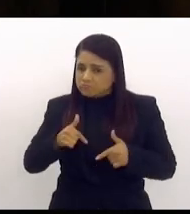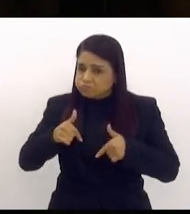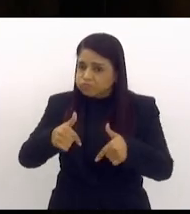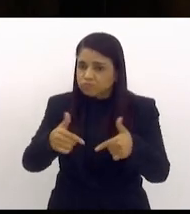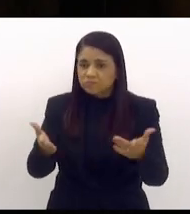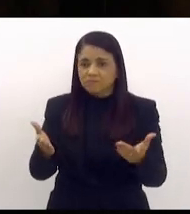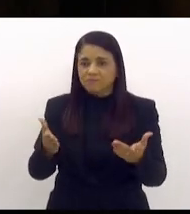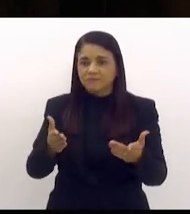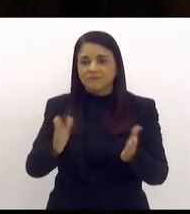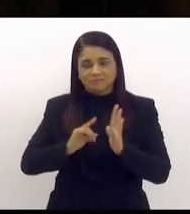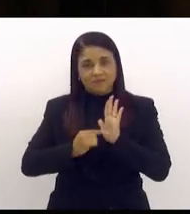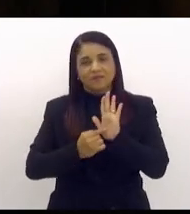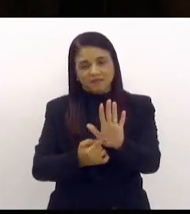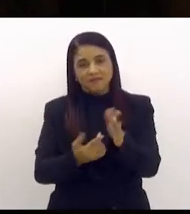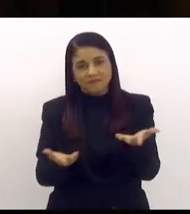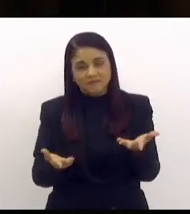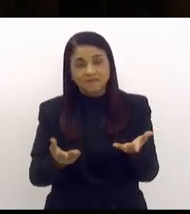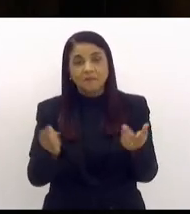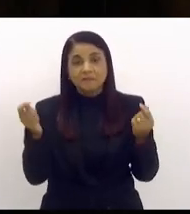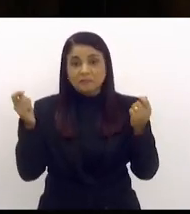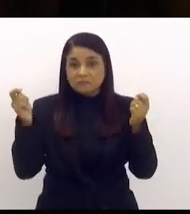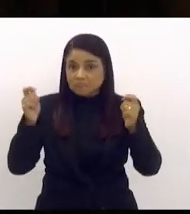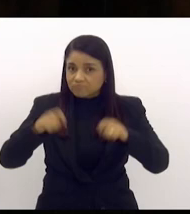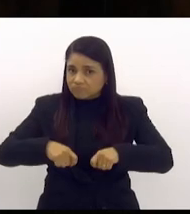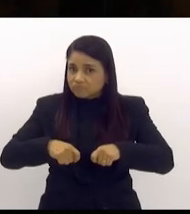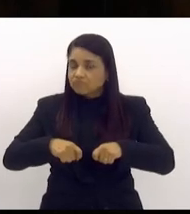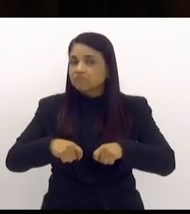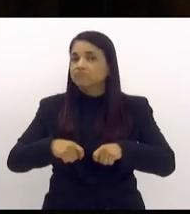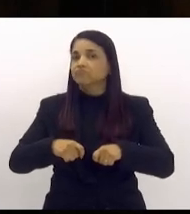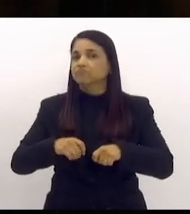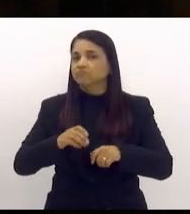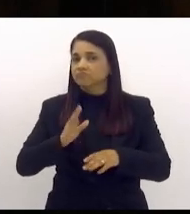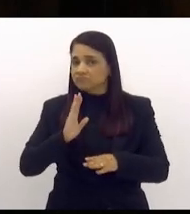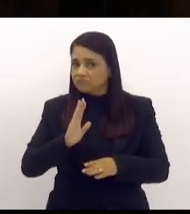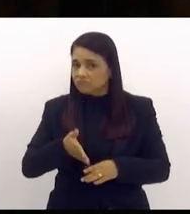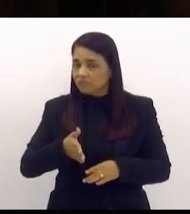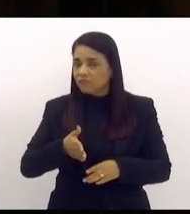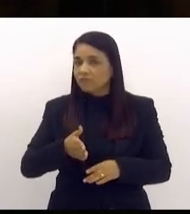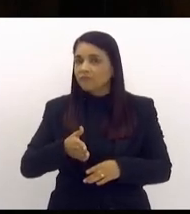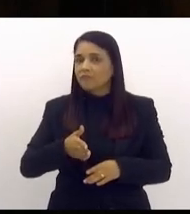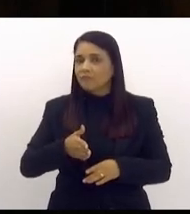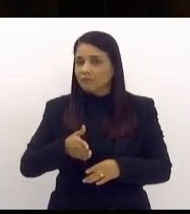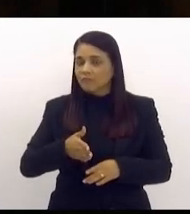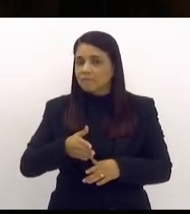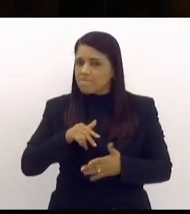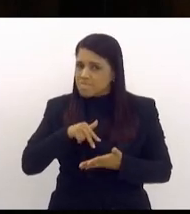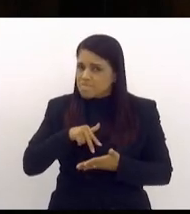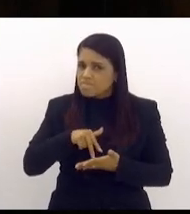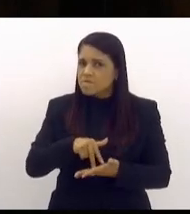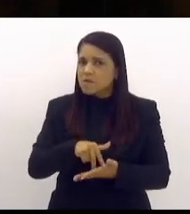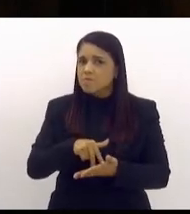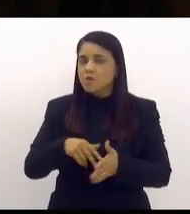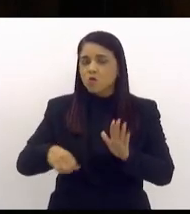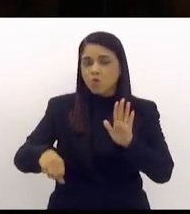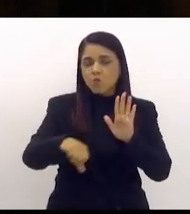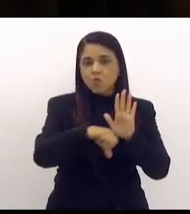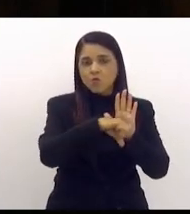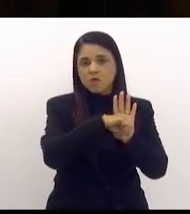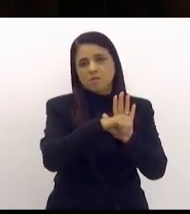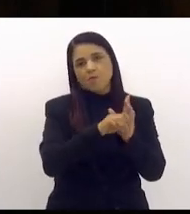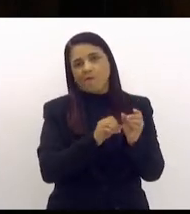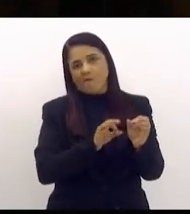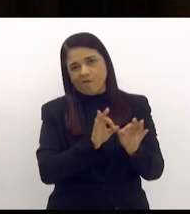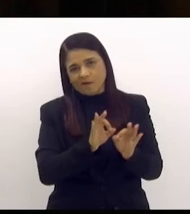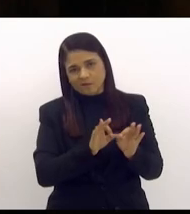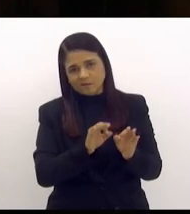mas ele já enfrentou e enfrentou firme o crime organizado